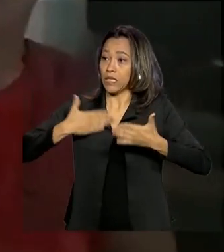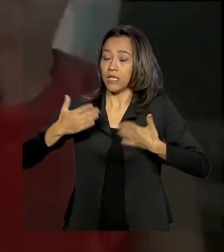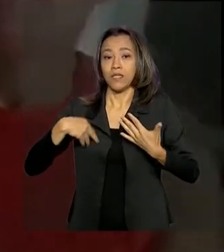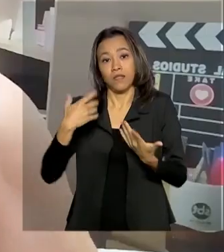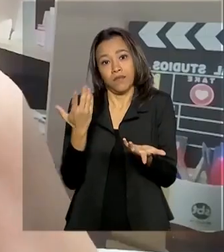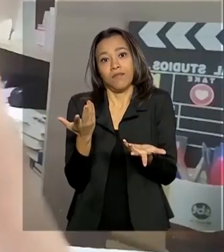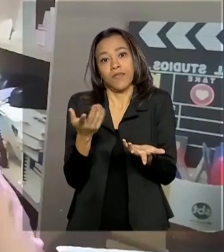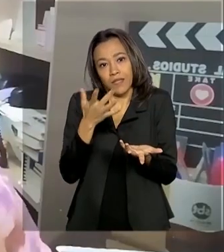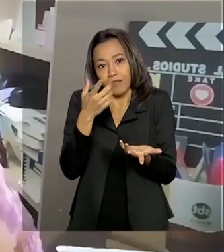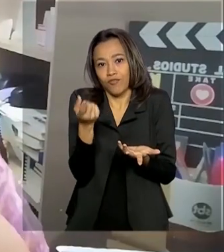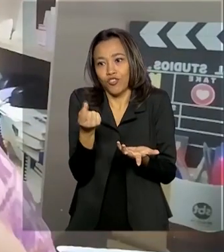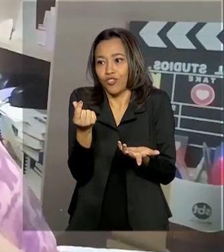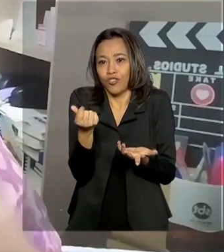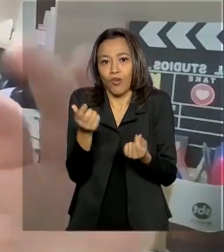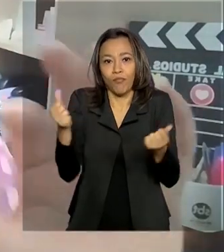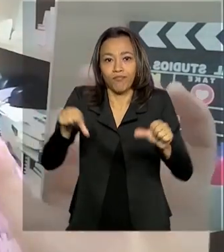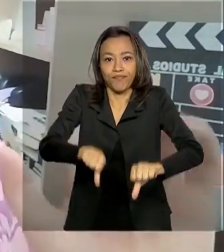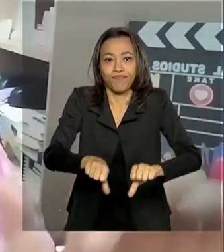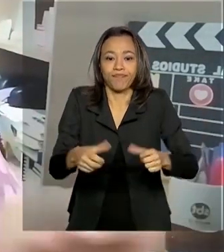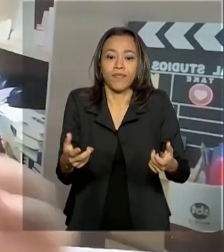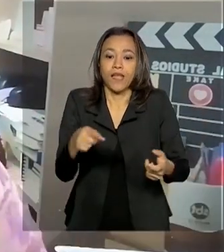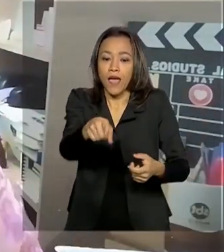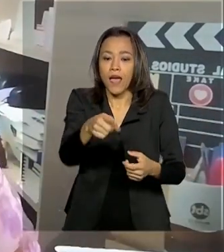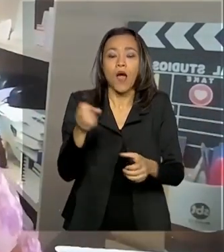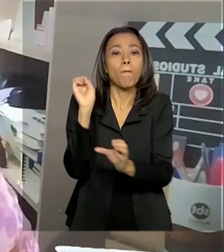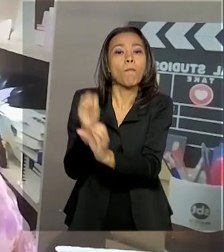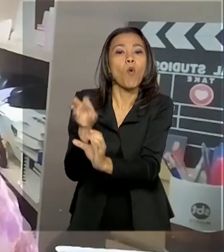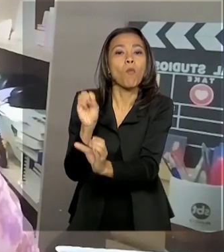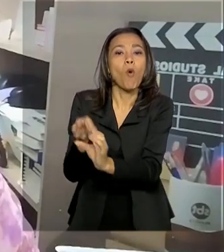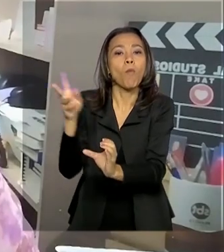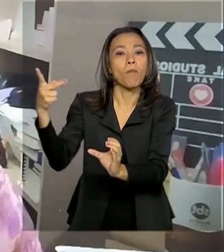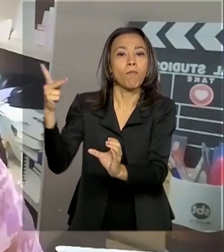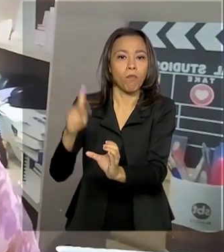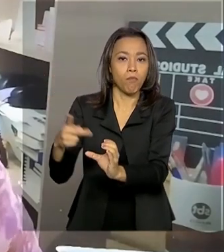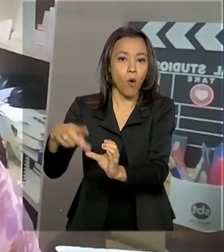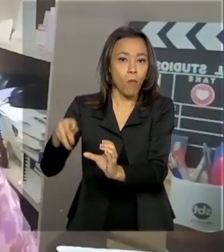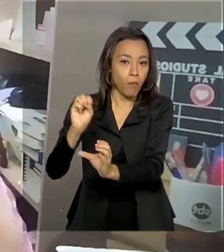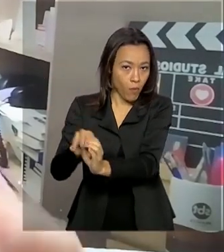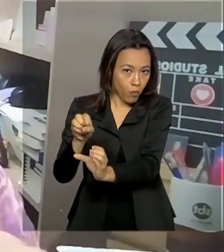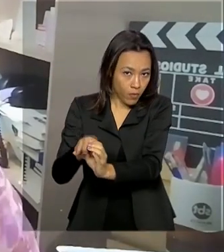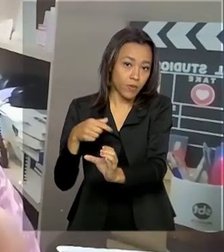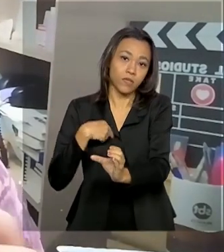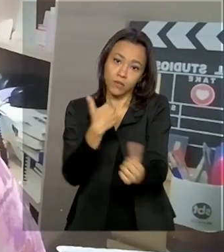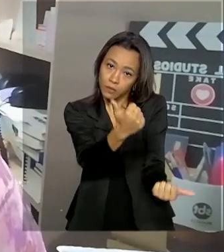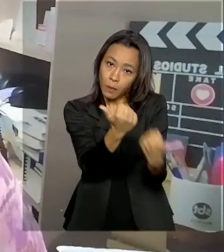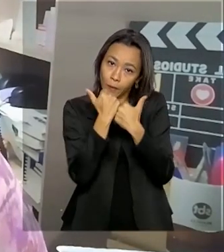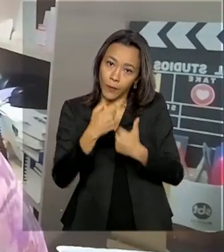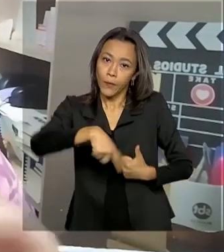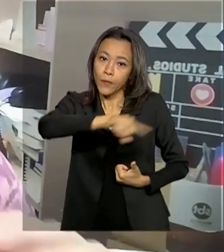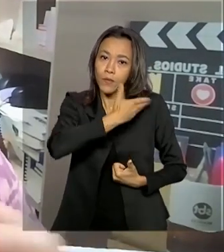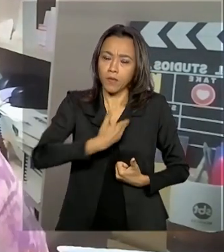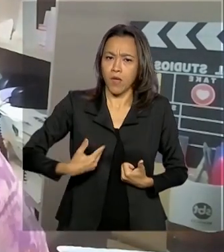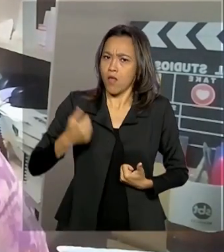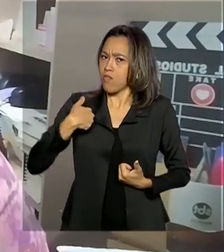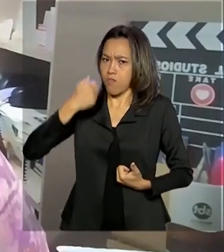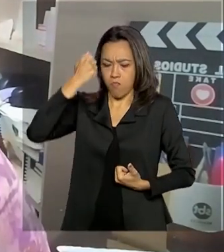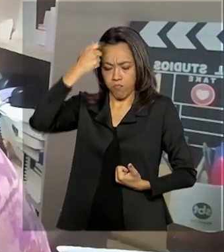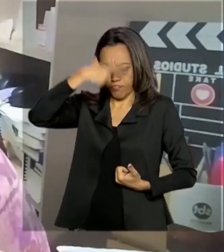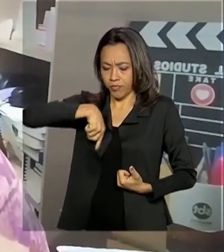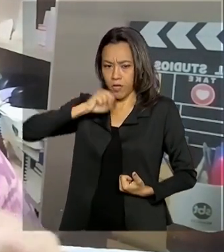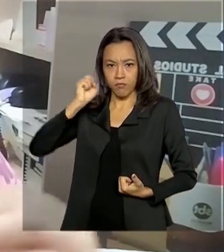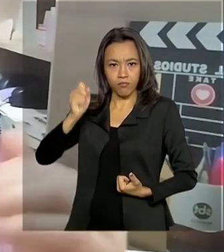recebia. Para se alimentar, vem usando poupança e conta com a ajuda de amigos. Ela não recebe aposentadoria.